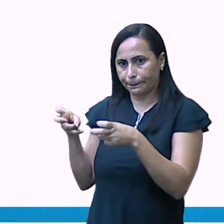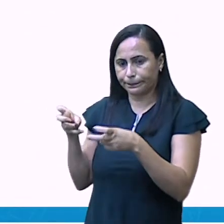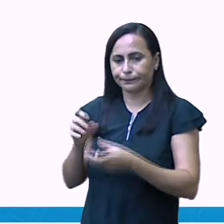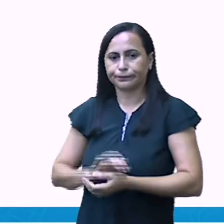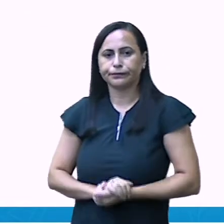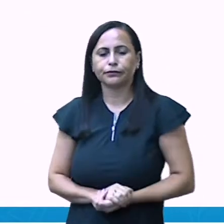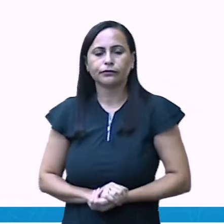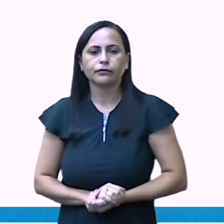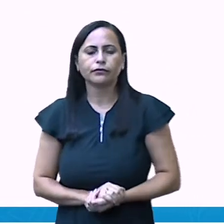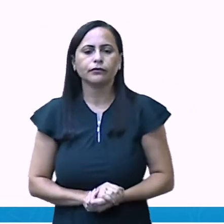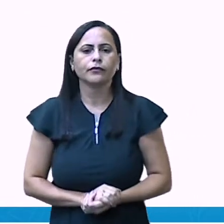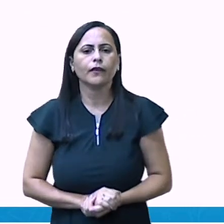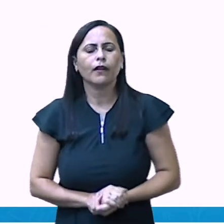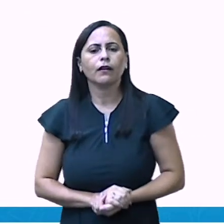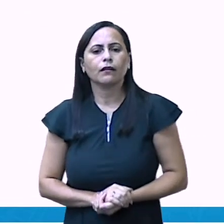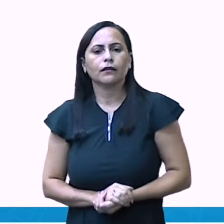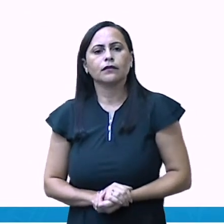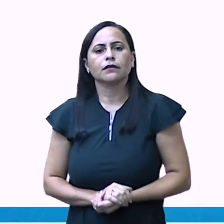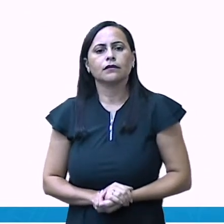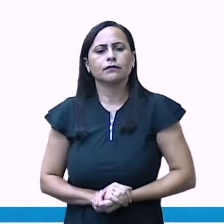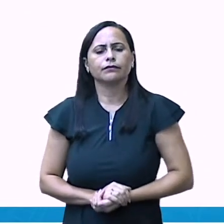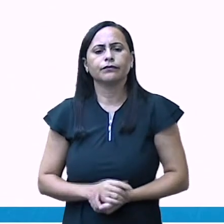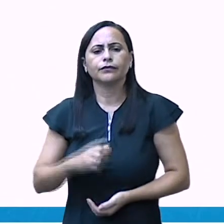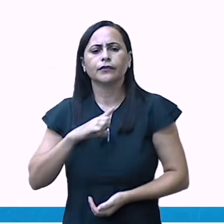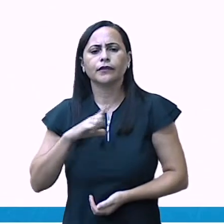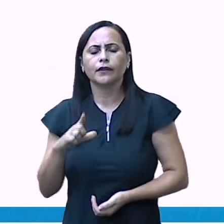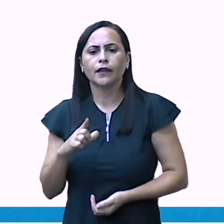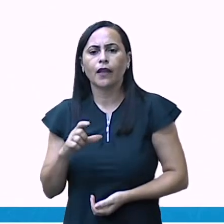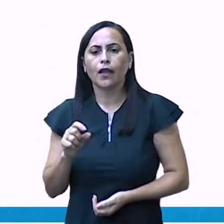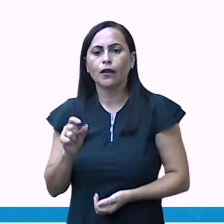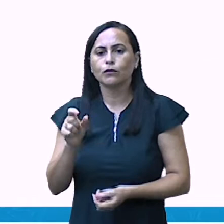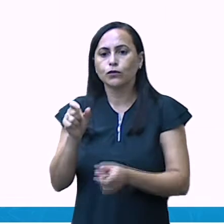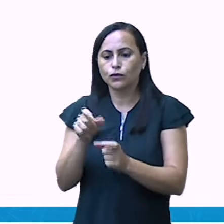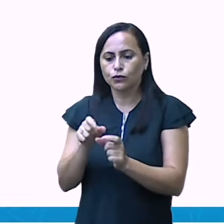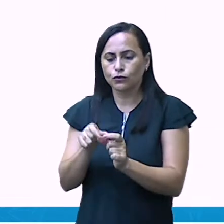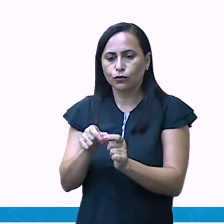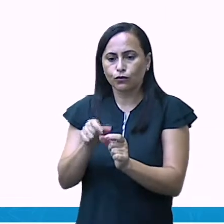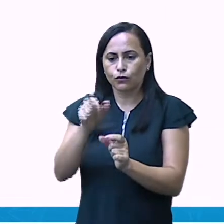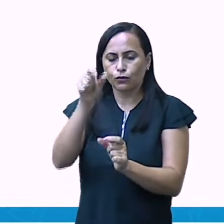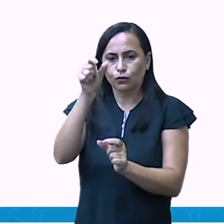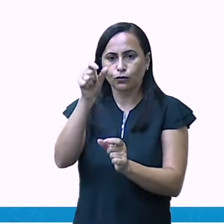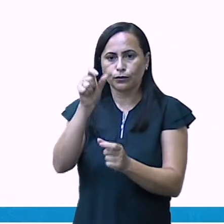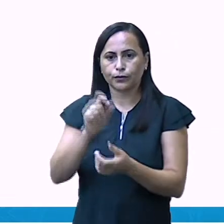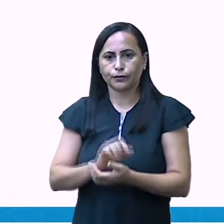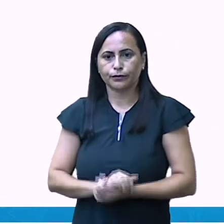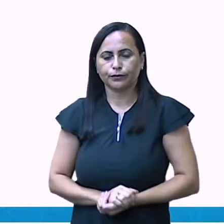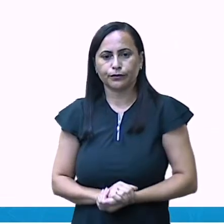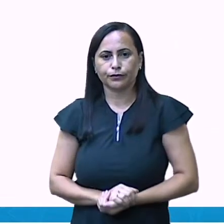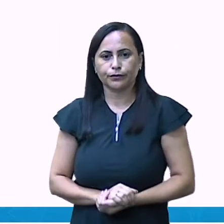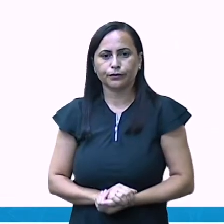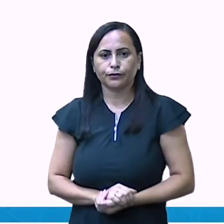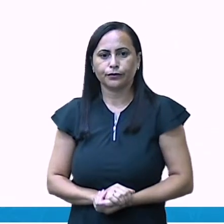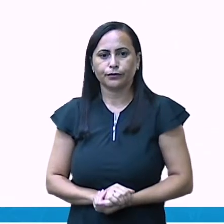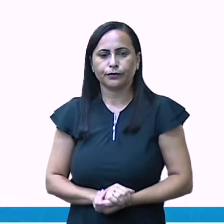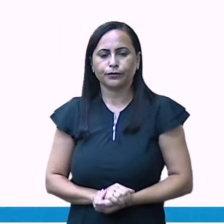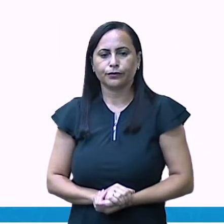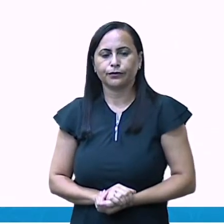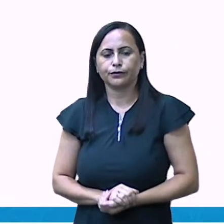Nós temos aqui, olha, um cubinho. Deixa só a professora acionar.